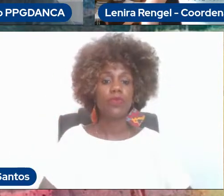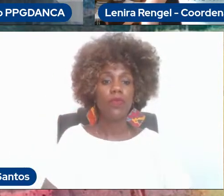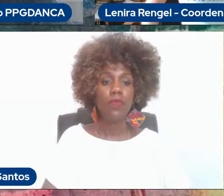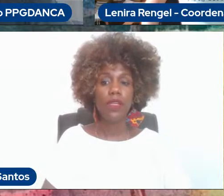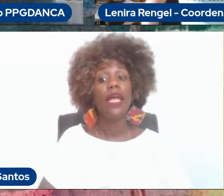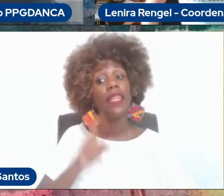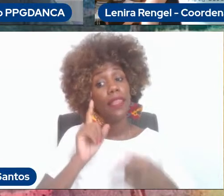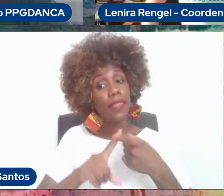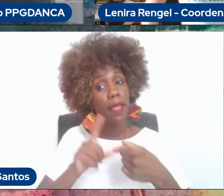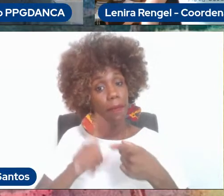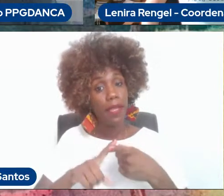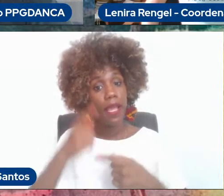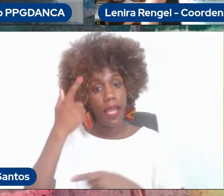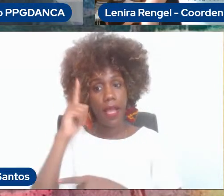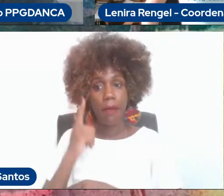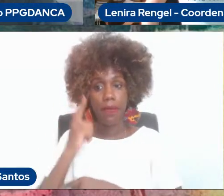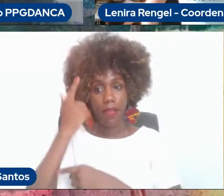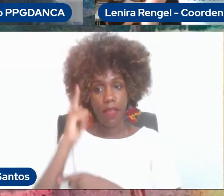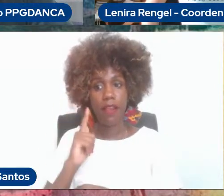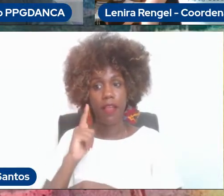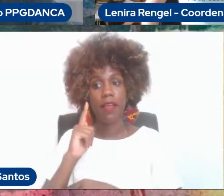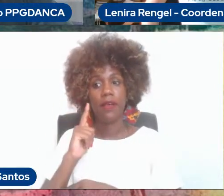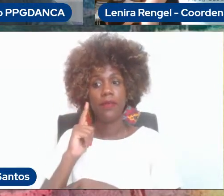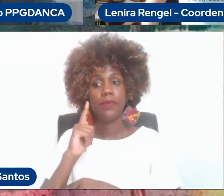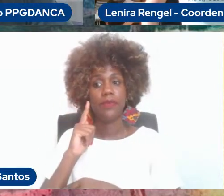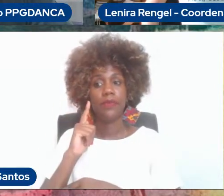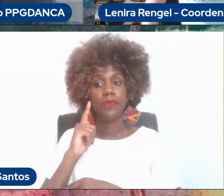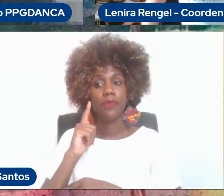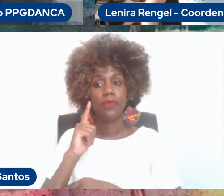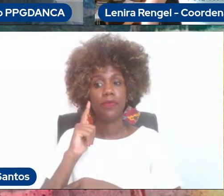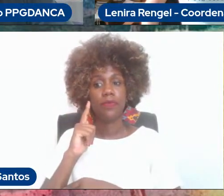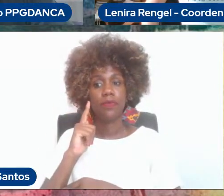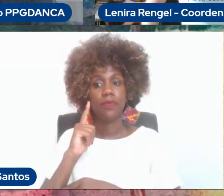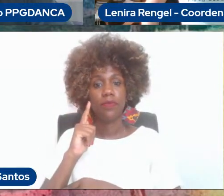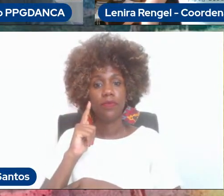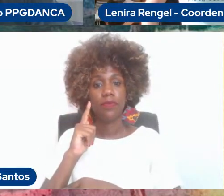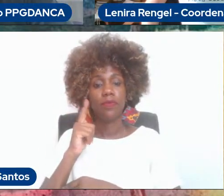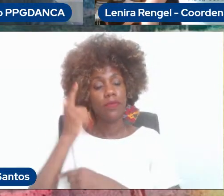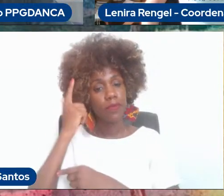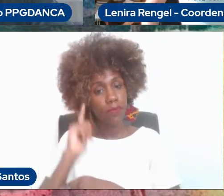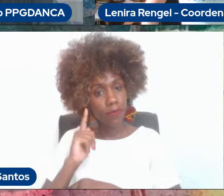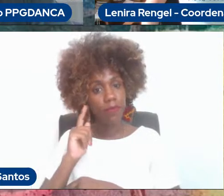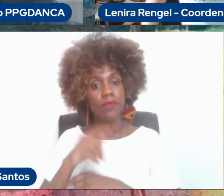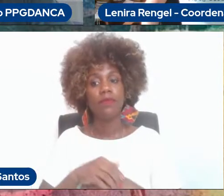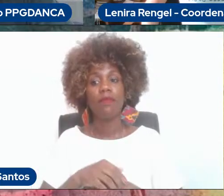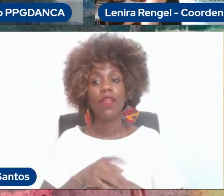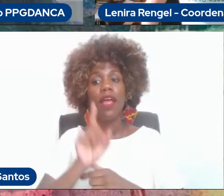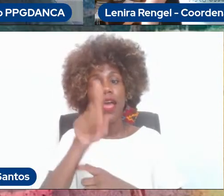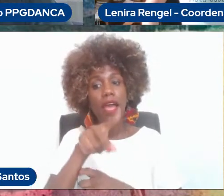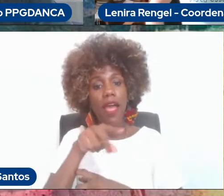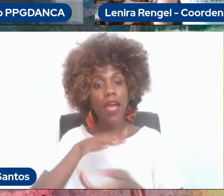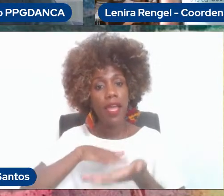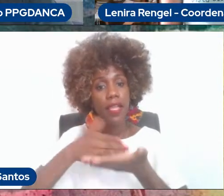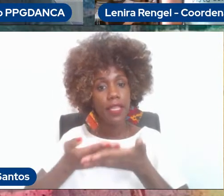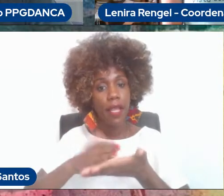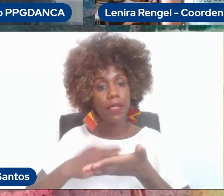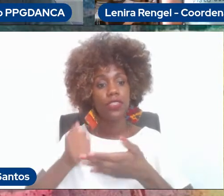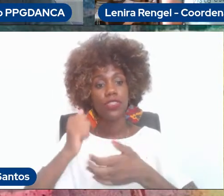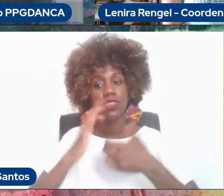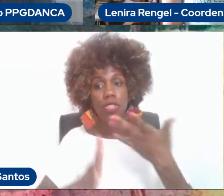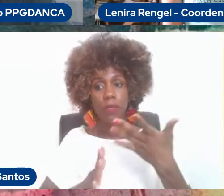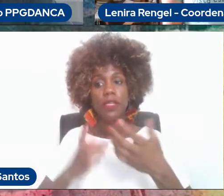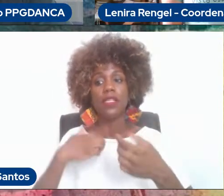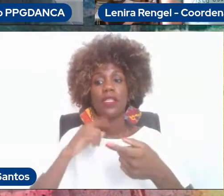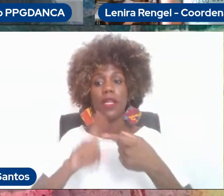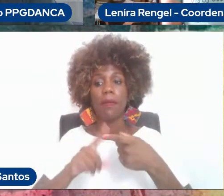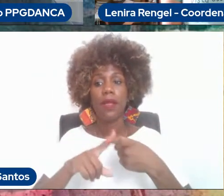também a descrição da nossa próxima colega, Gabriela Matos, que será a intérprete de Libra, também